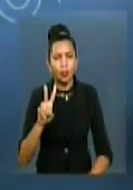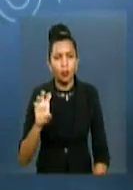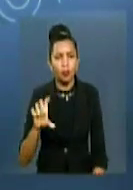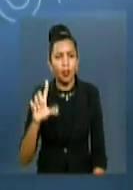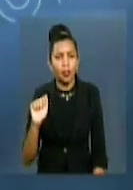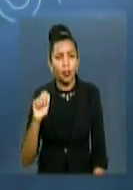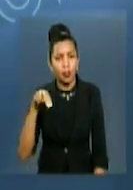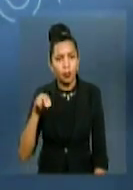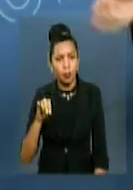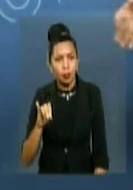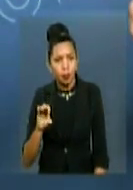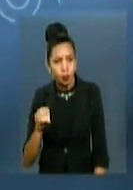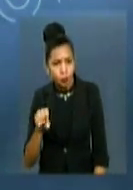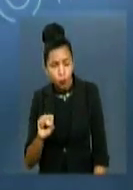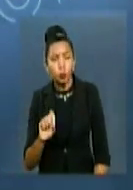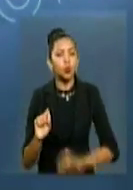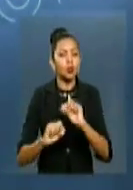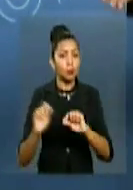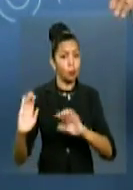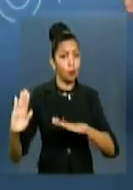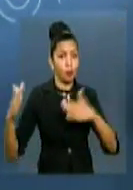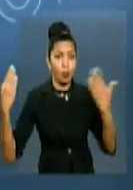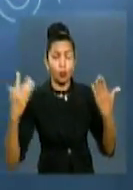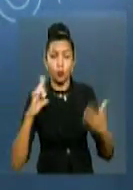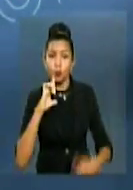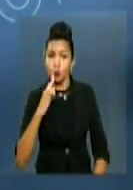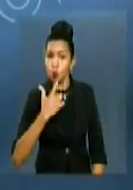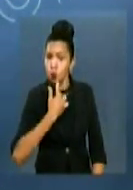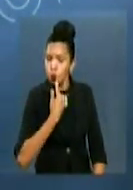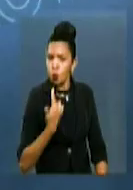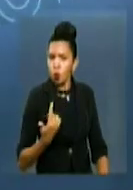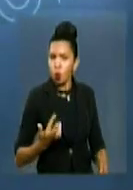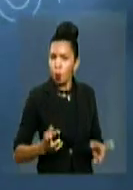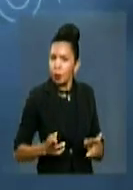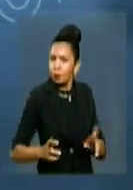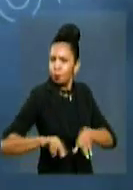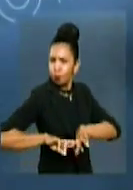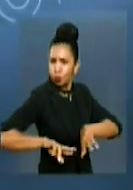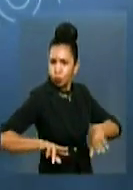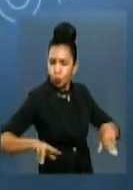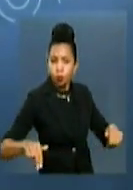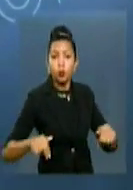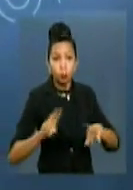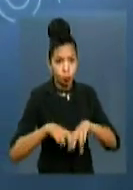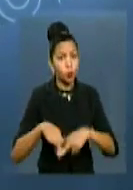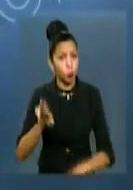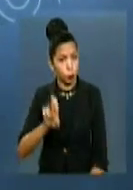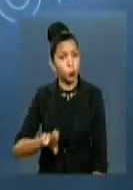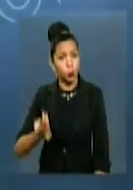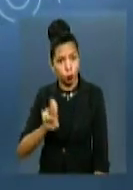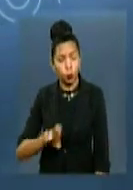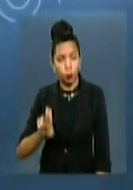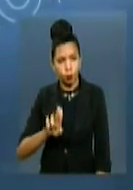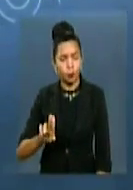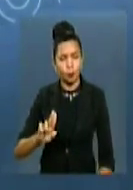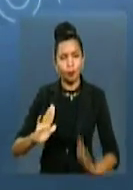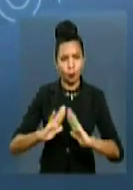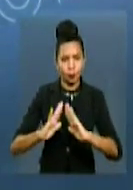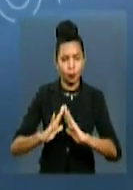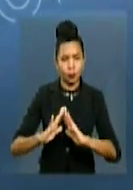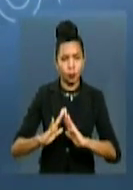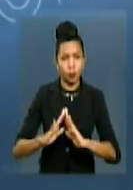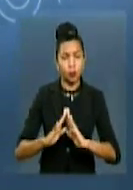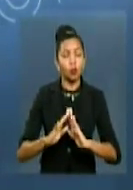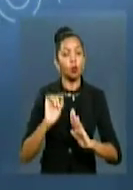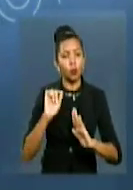festanças, banquetes, lagosta, caviar, que era o antigo uso da Casa de Veraneio. Nós pegamos essa